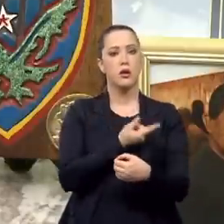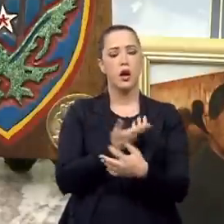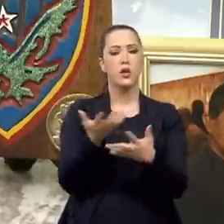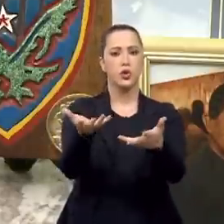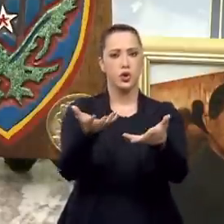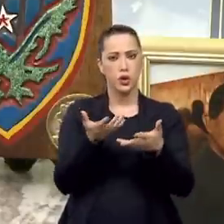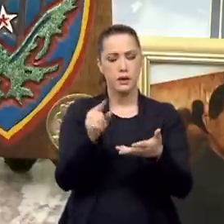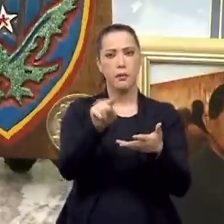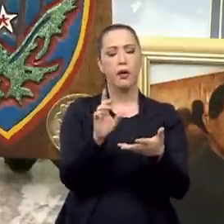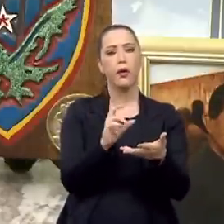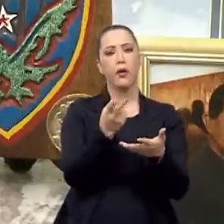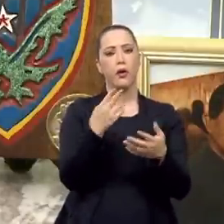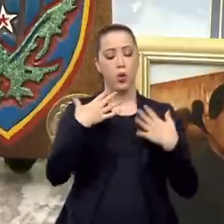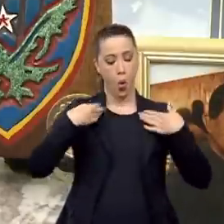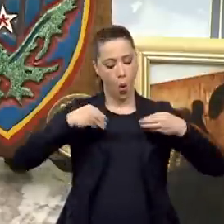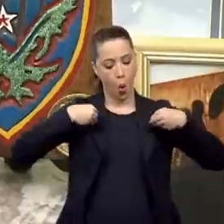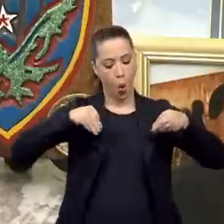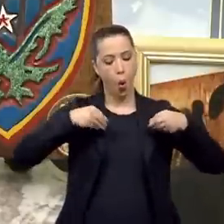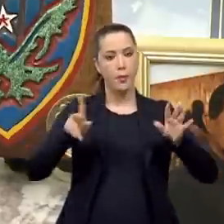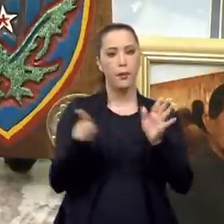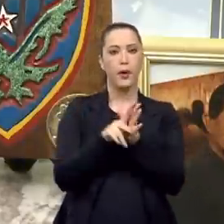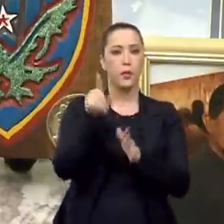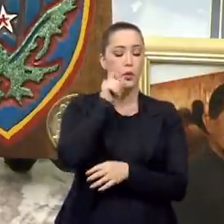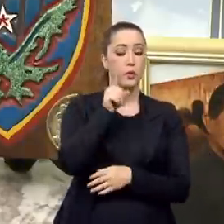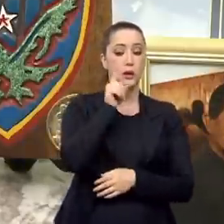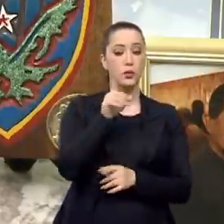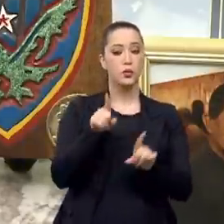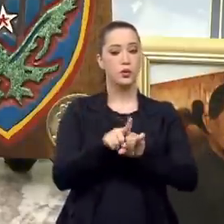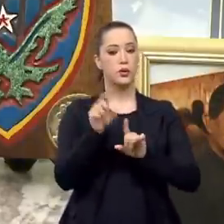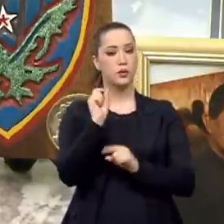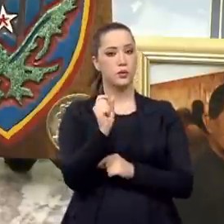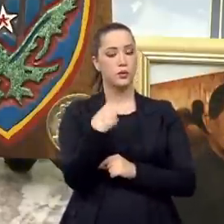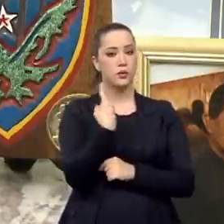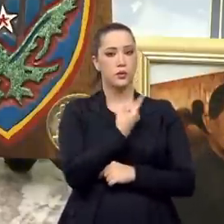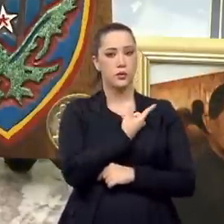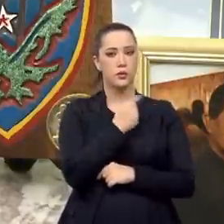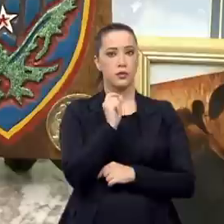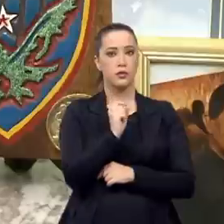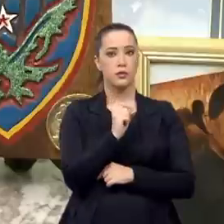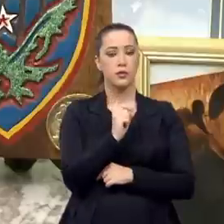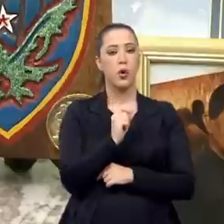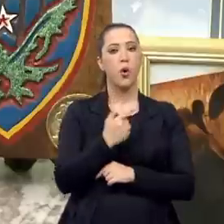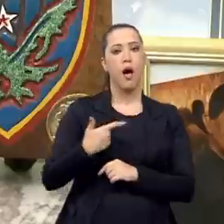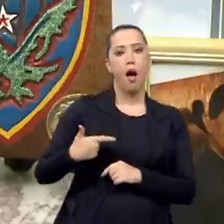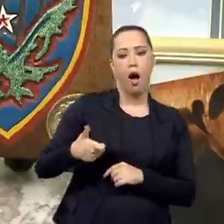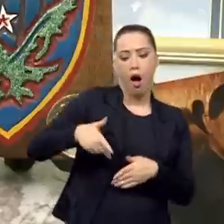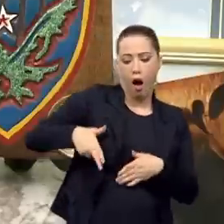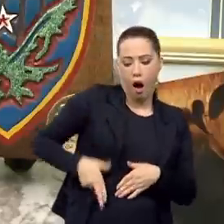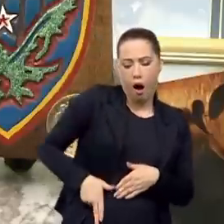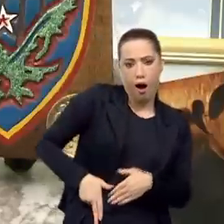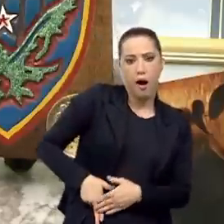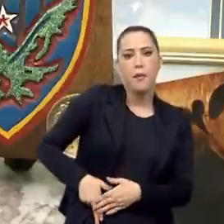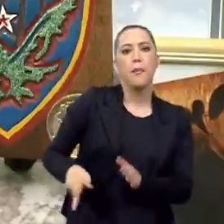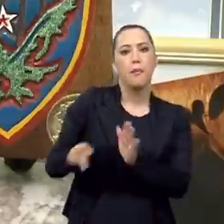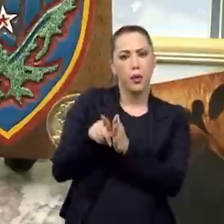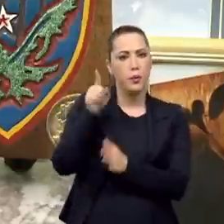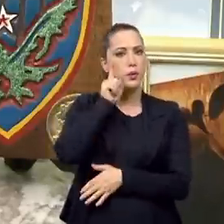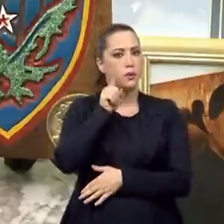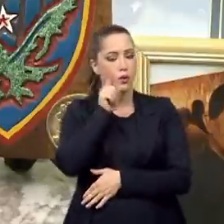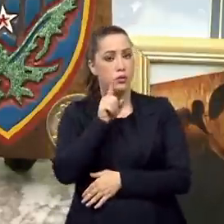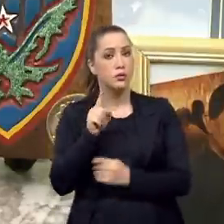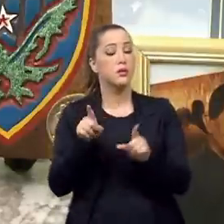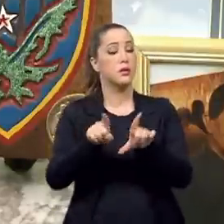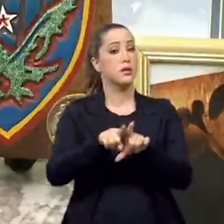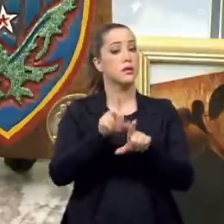uniforme americano, armamento americano e